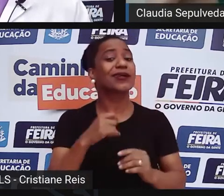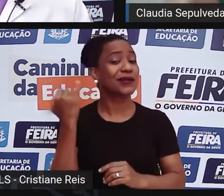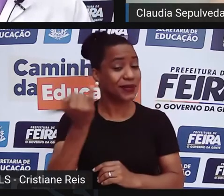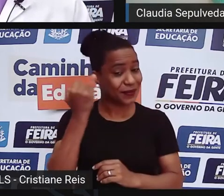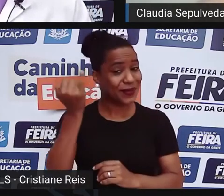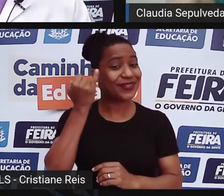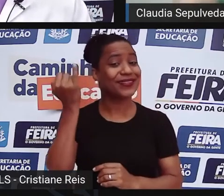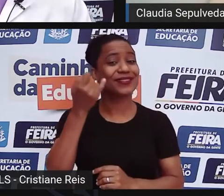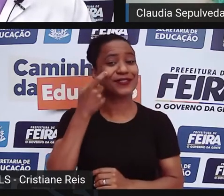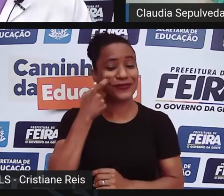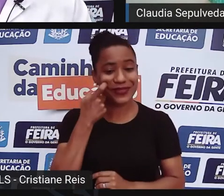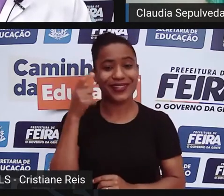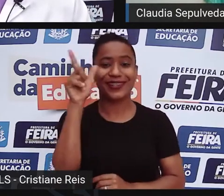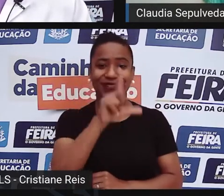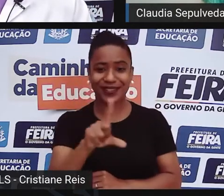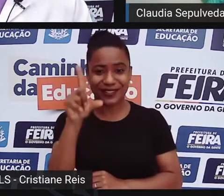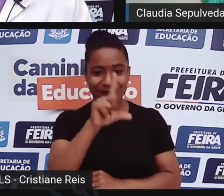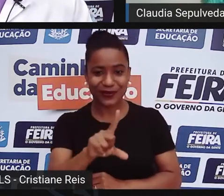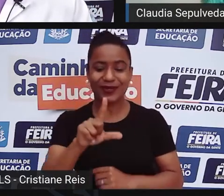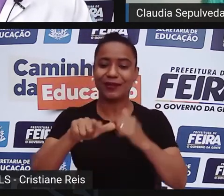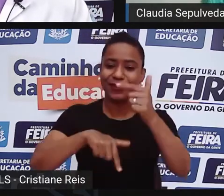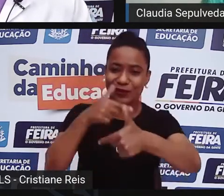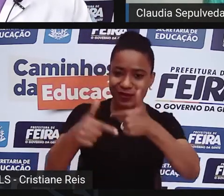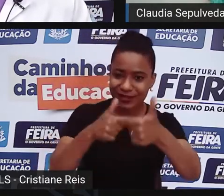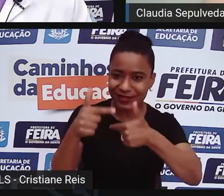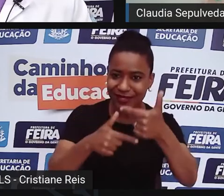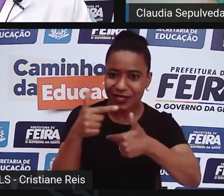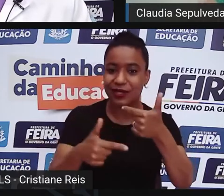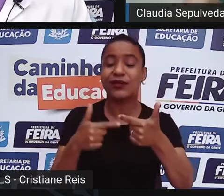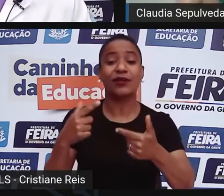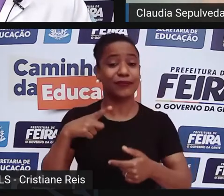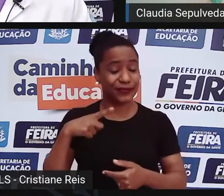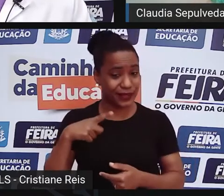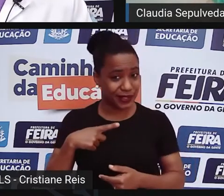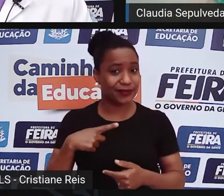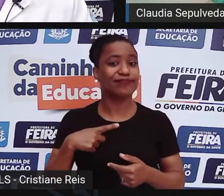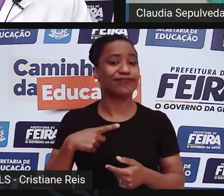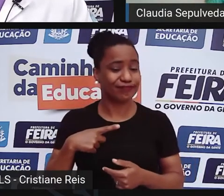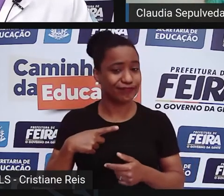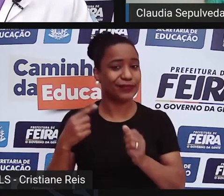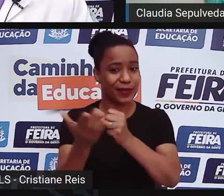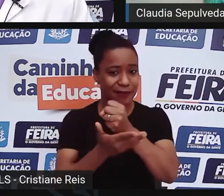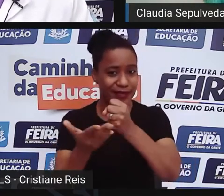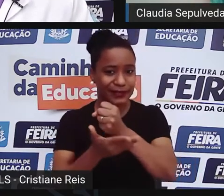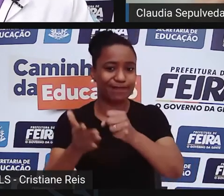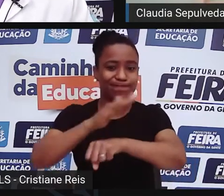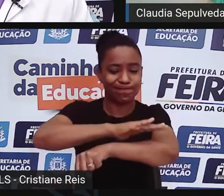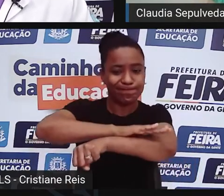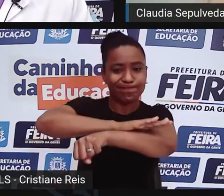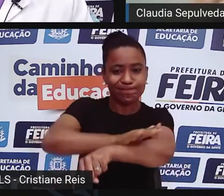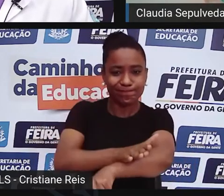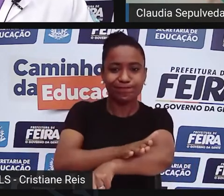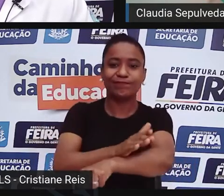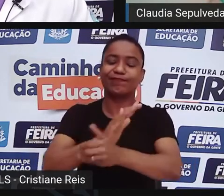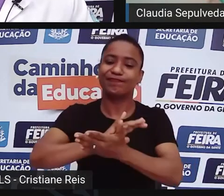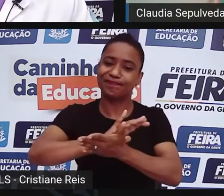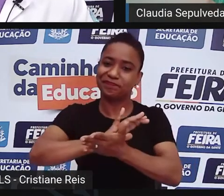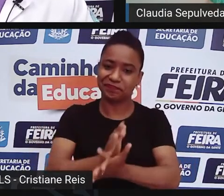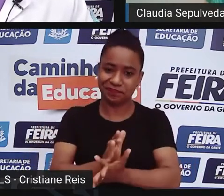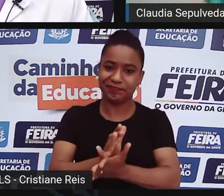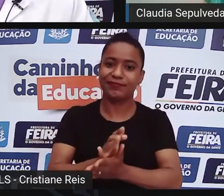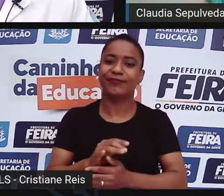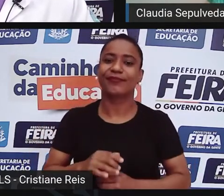produzindo, reificando, se alimentando desse Darwinismo social, mas também uma literatura crítica a isso, como Lima Barreto. Da mesma forma, a gente pode ver